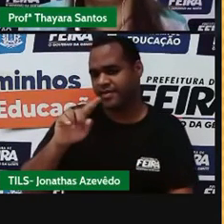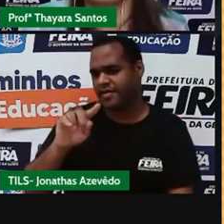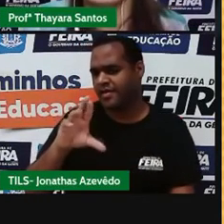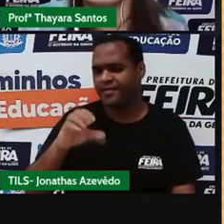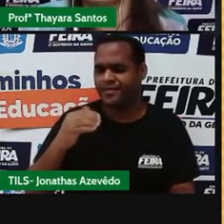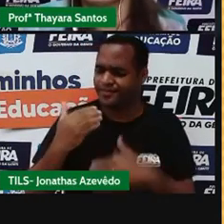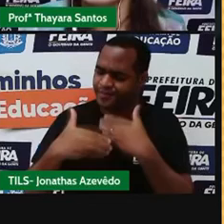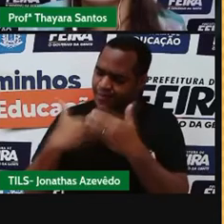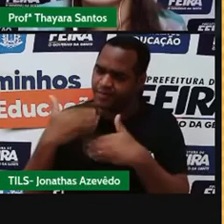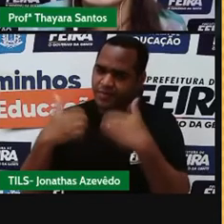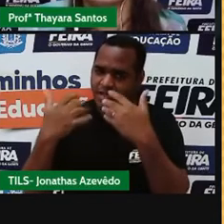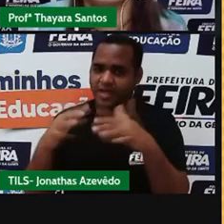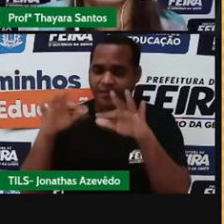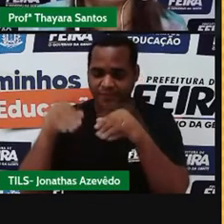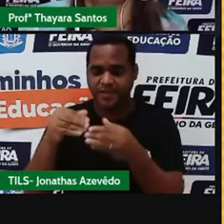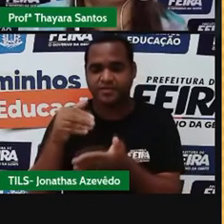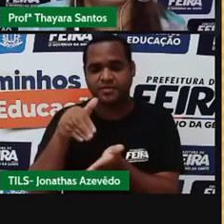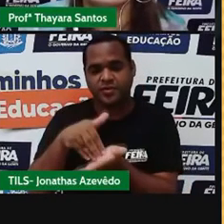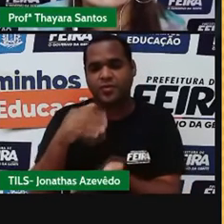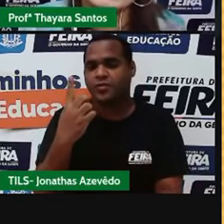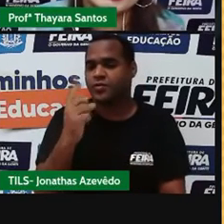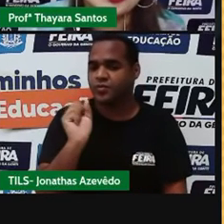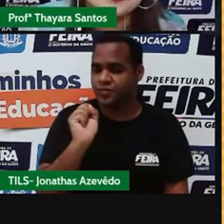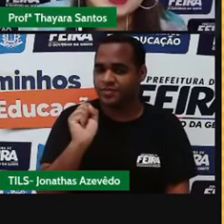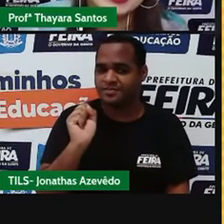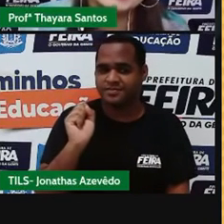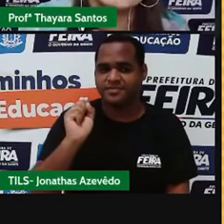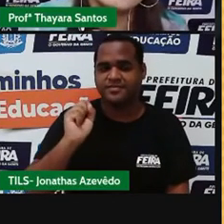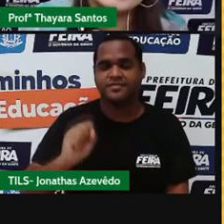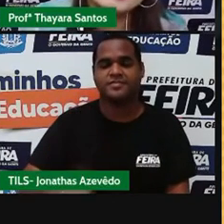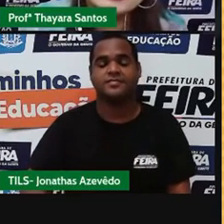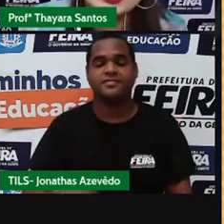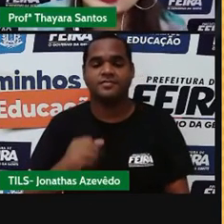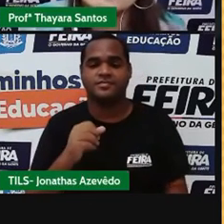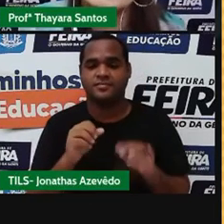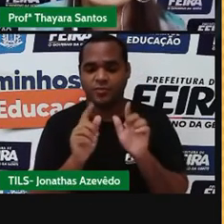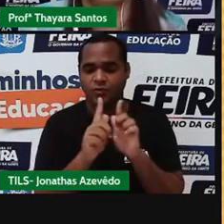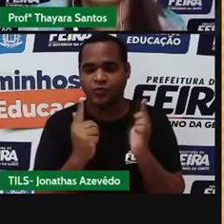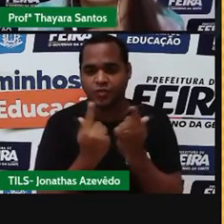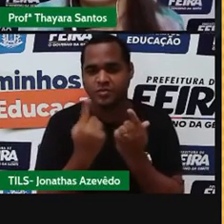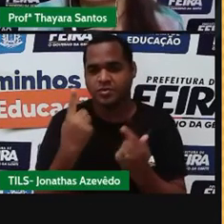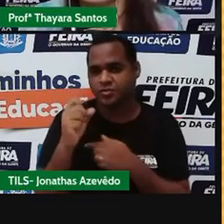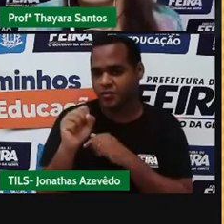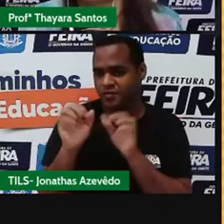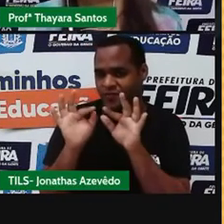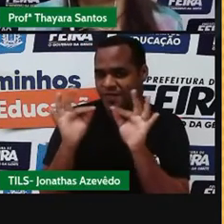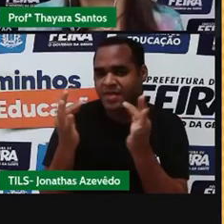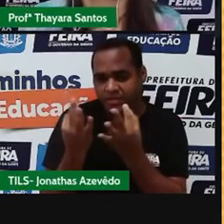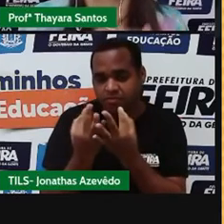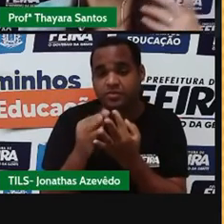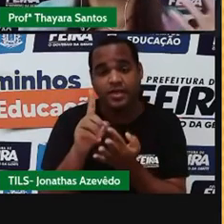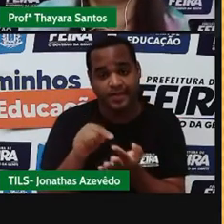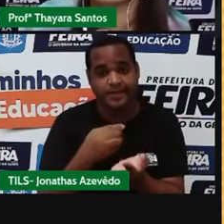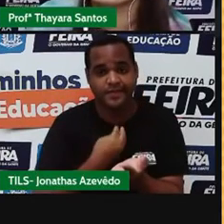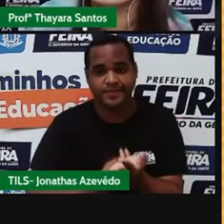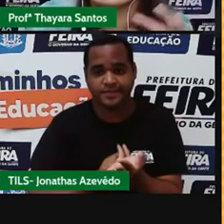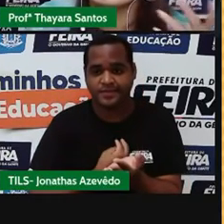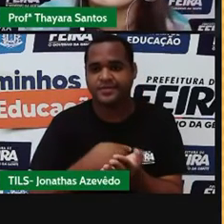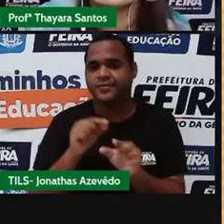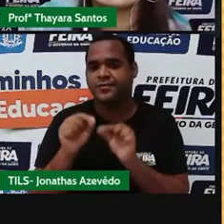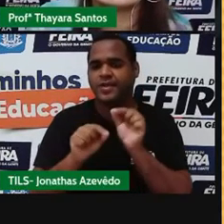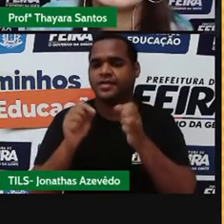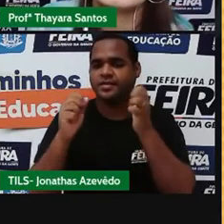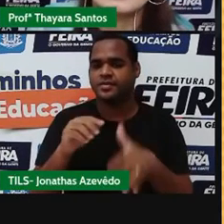sucessivamente até chegar na família 18. Na família 18, esses elementos químicos têm os 18